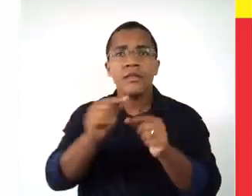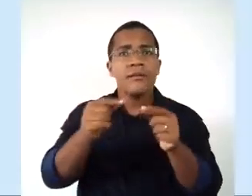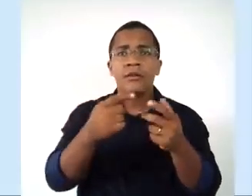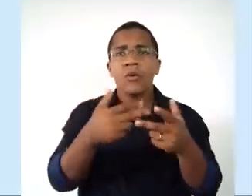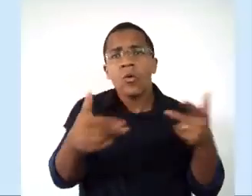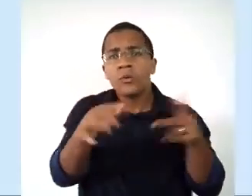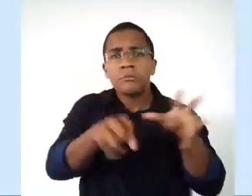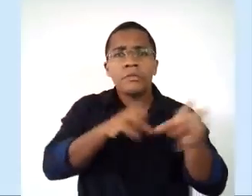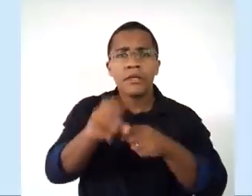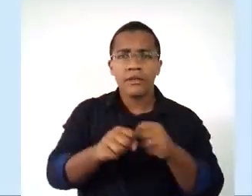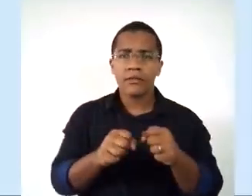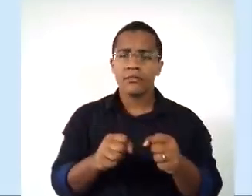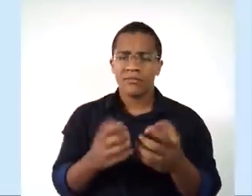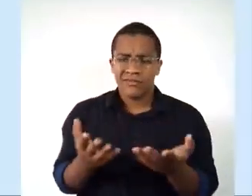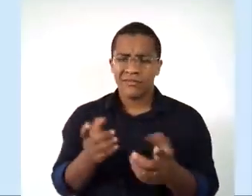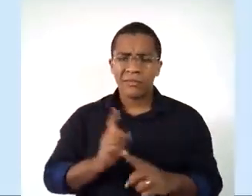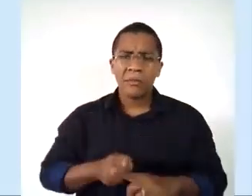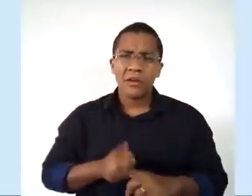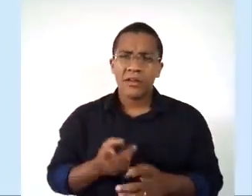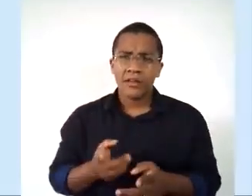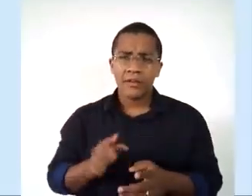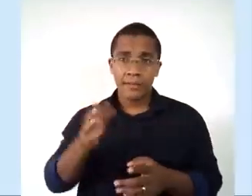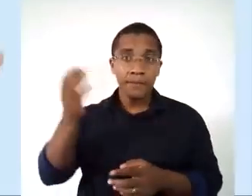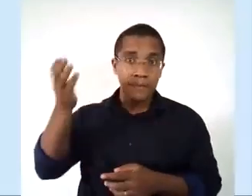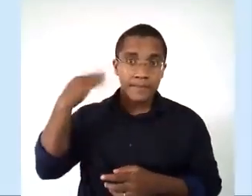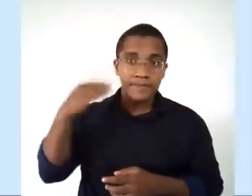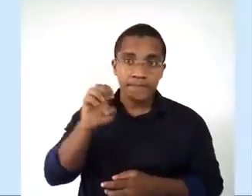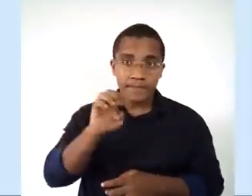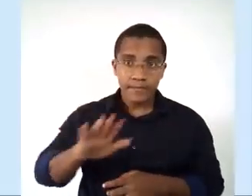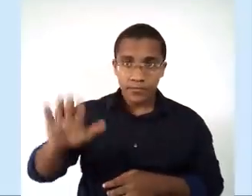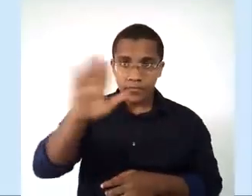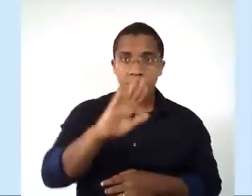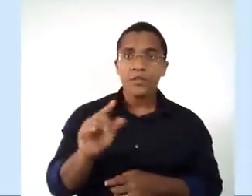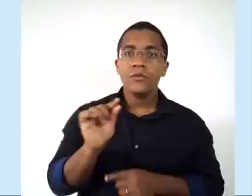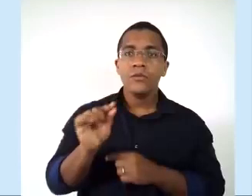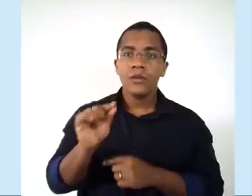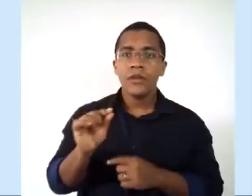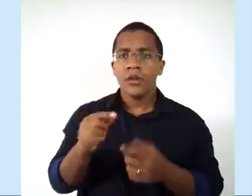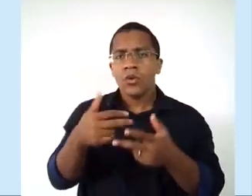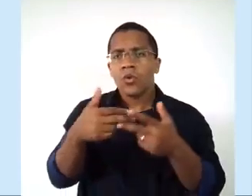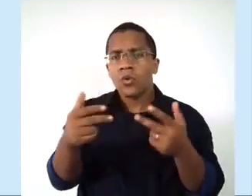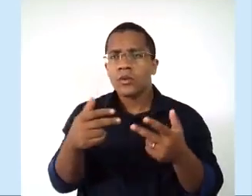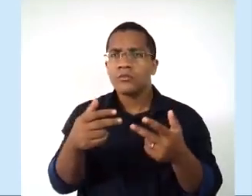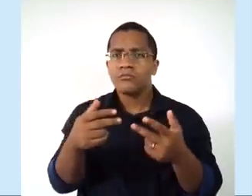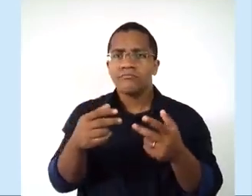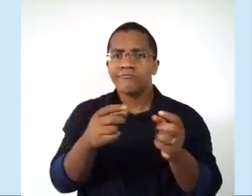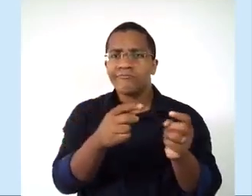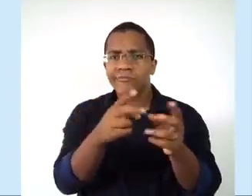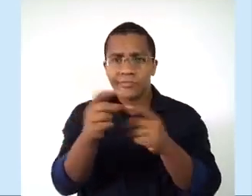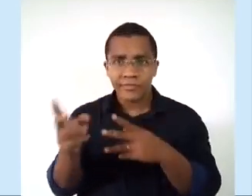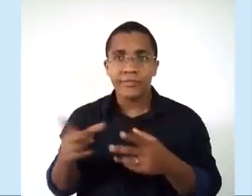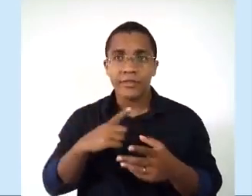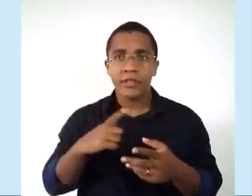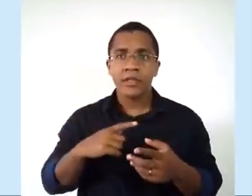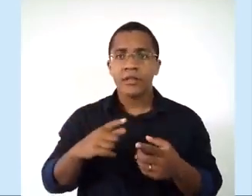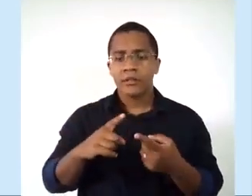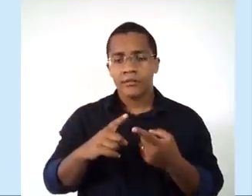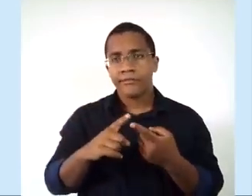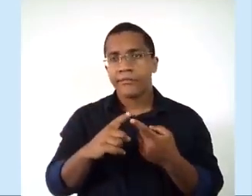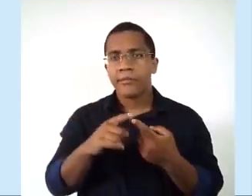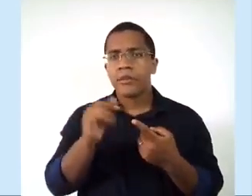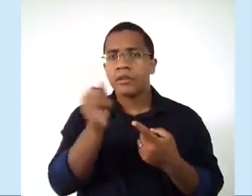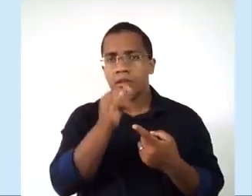Na Europa estavam acontecendo ainda as grandes movimentações econômicas, tá? A gente tinha Itália, a gente vai ter também